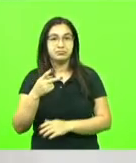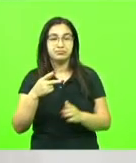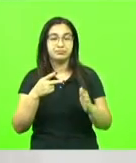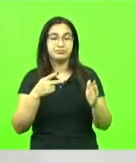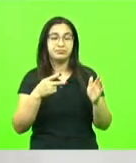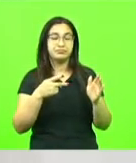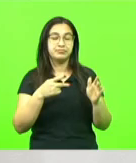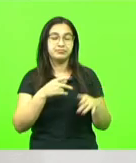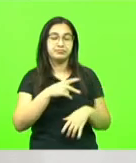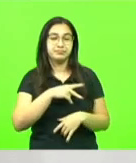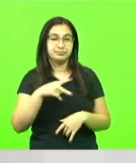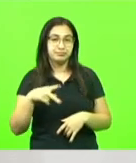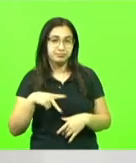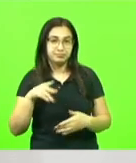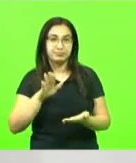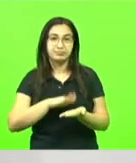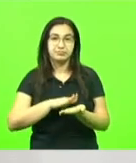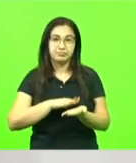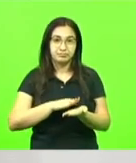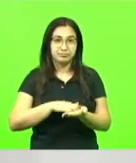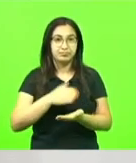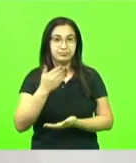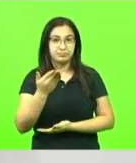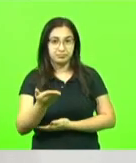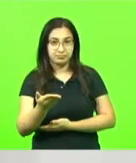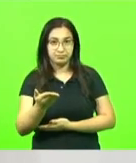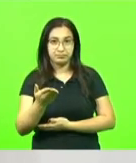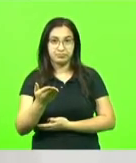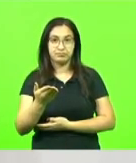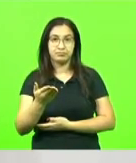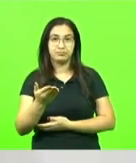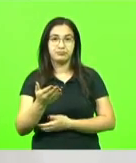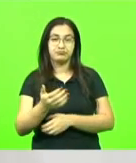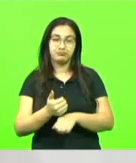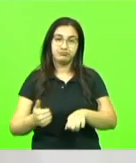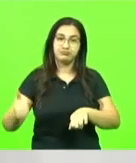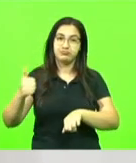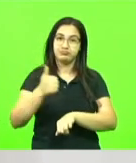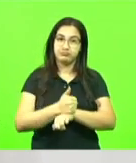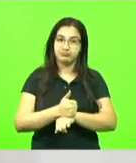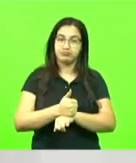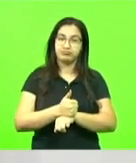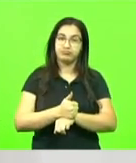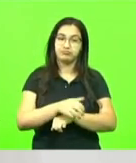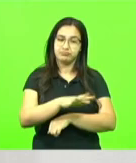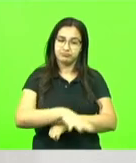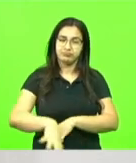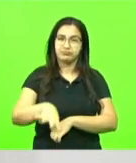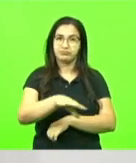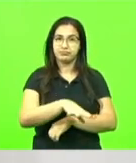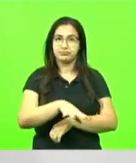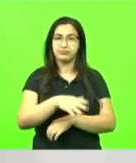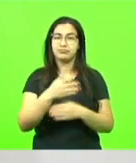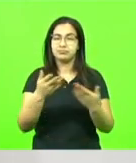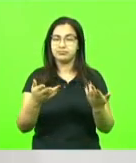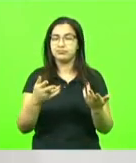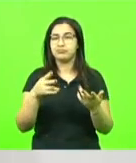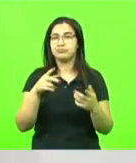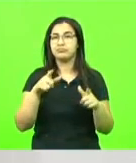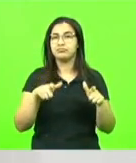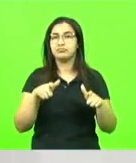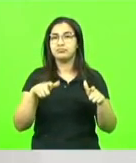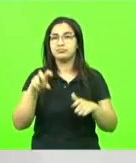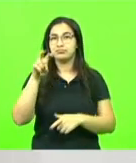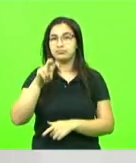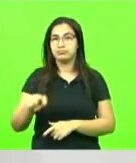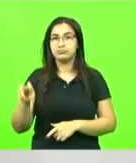aos deputados jovens que estão assumindo esse espaço e, enquanto estava em Xancherê, exercendo a presidência da Câmara de